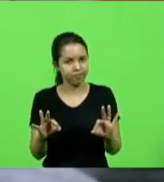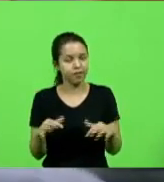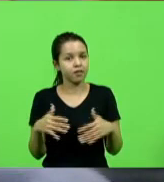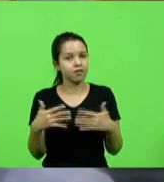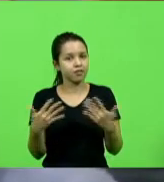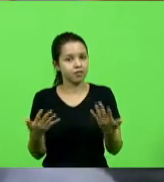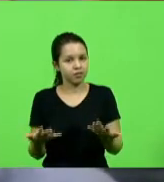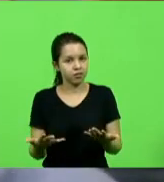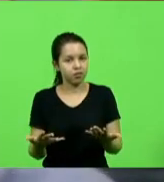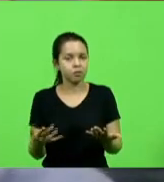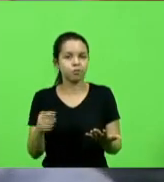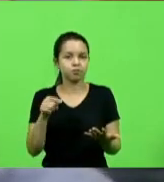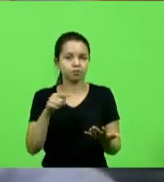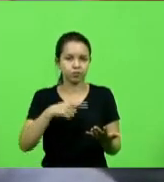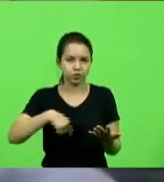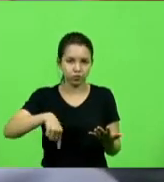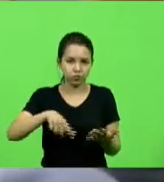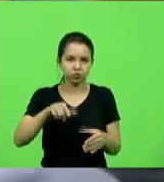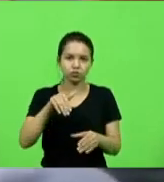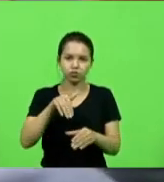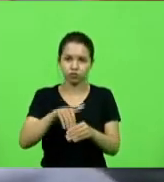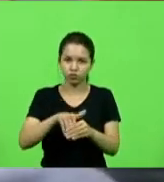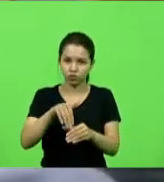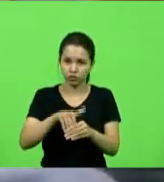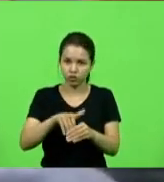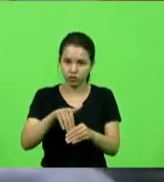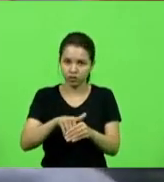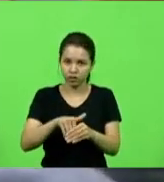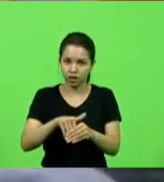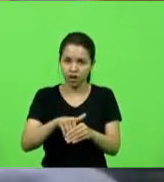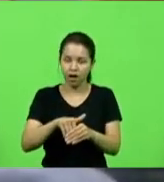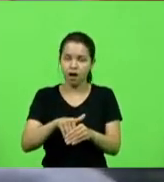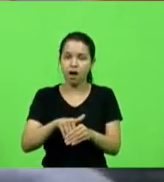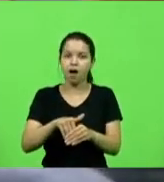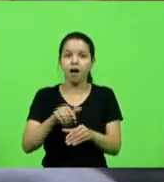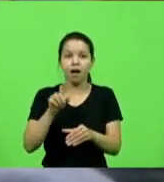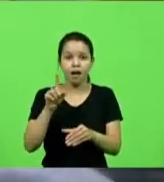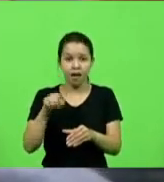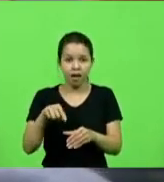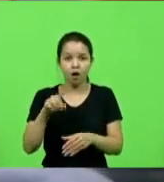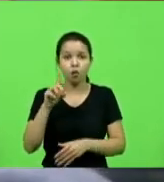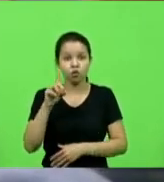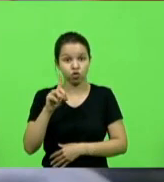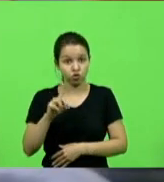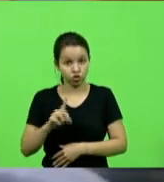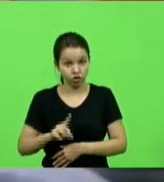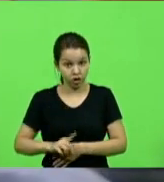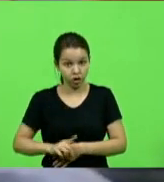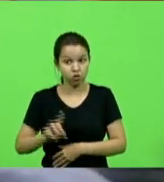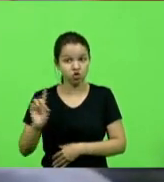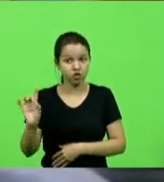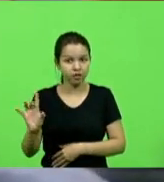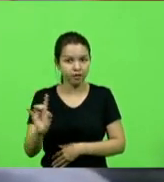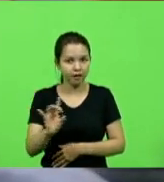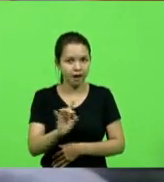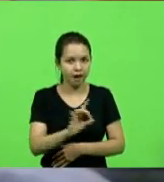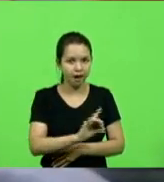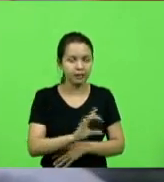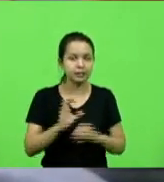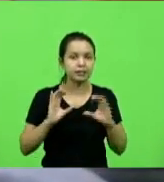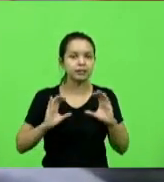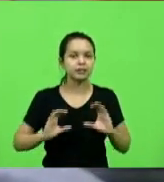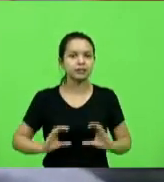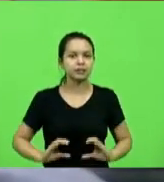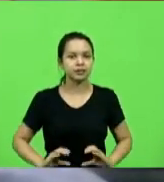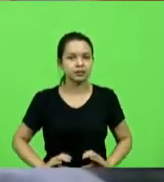nós estamos a votar algo que é o direito de cada cidadão do direito